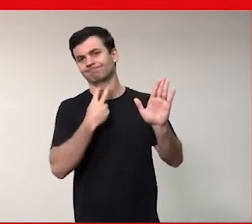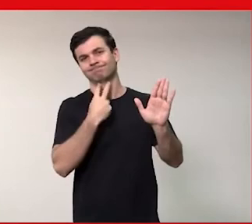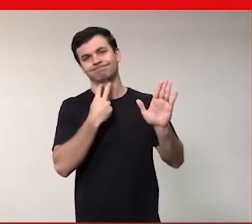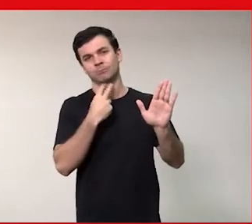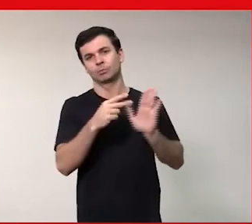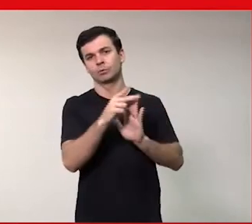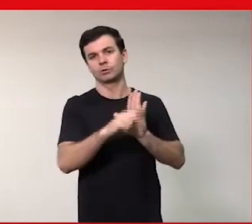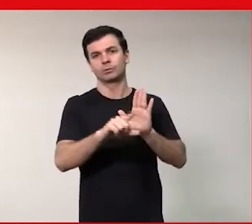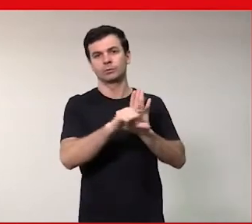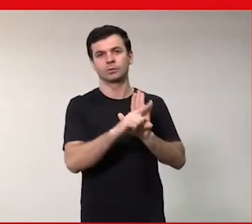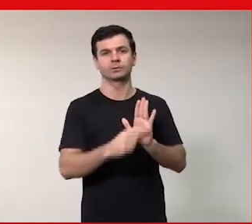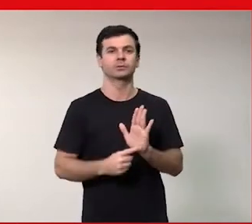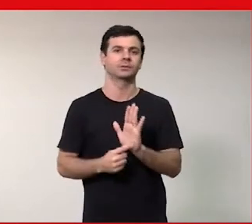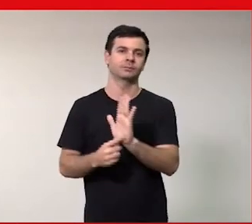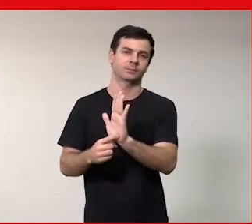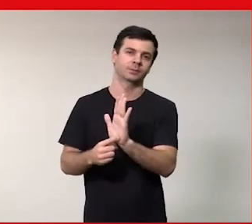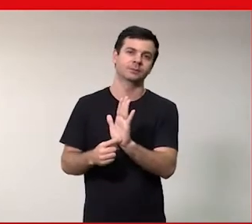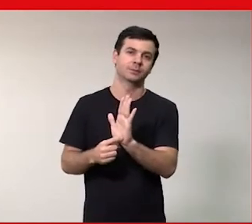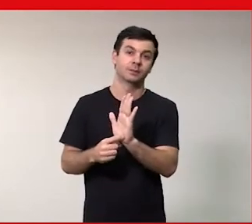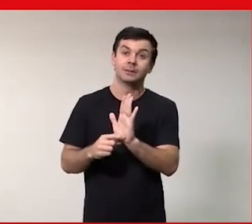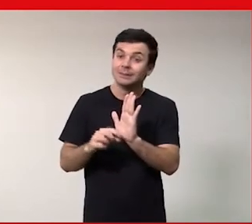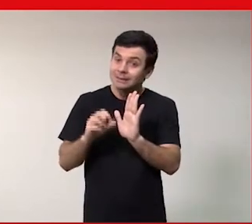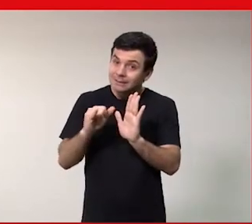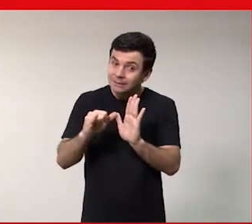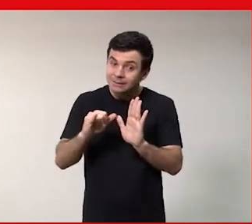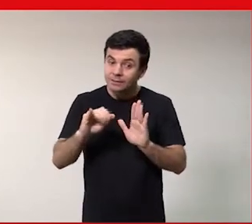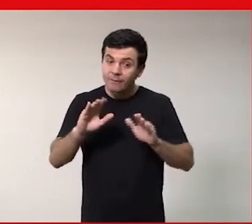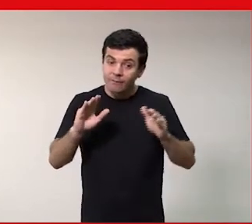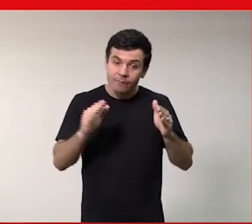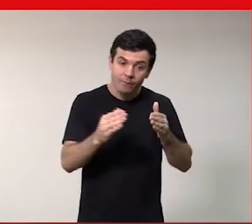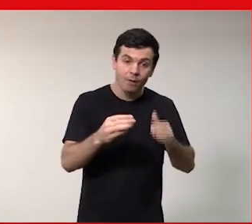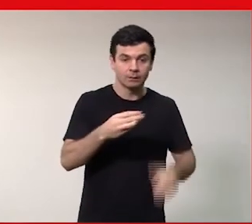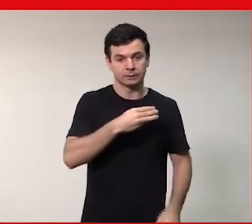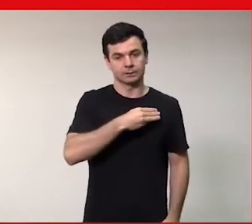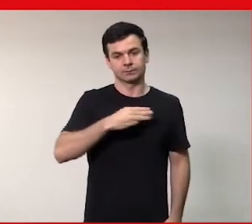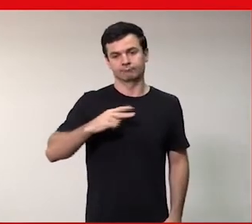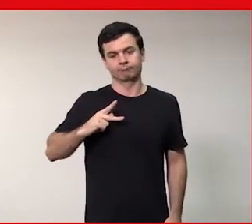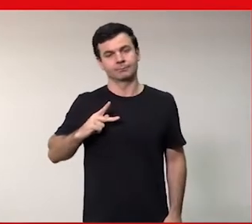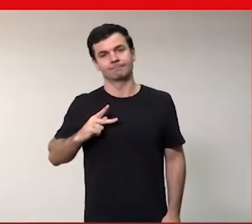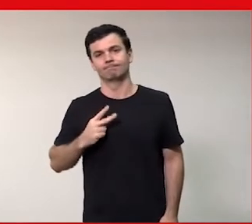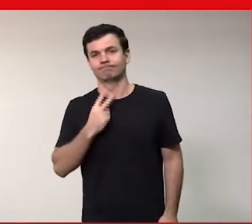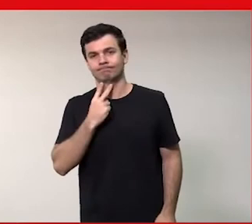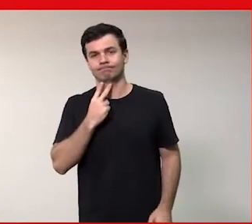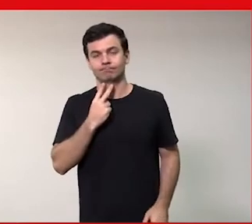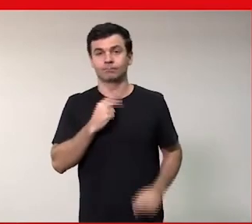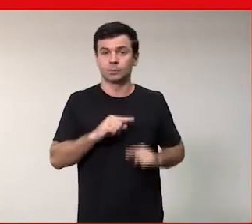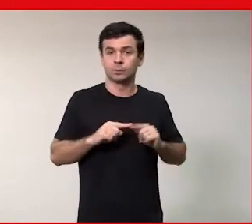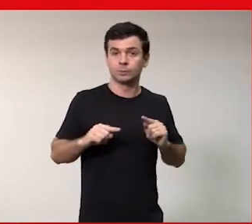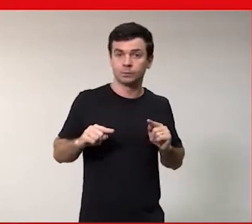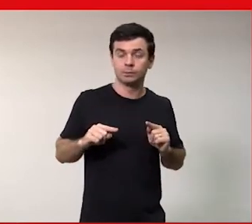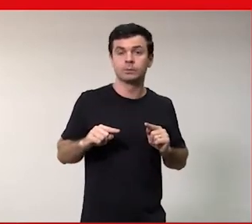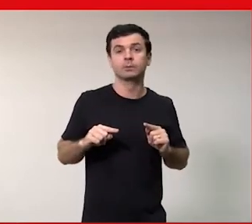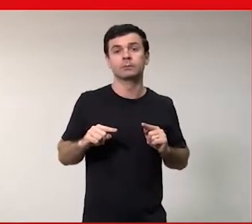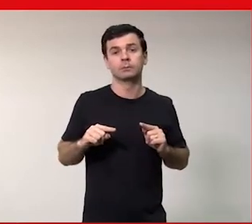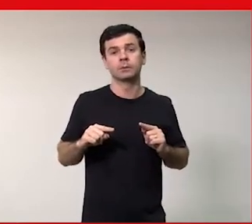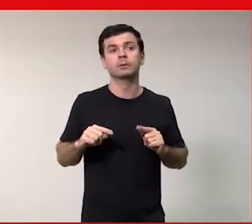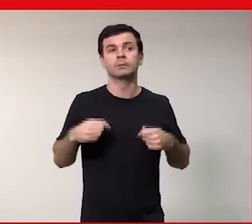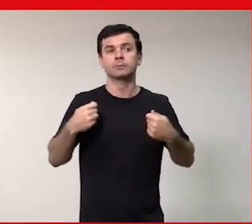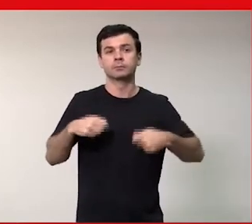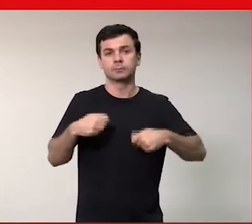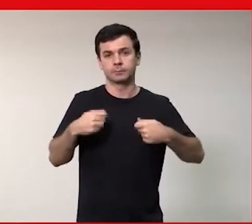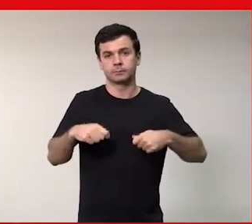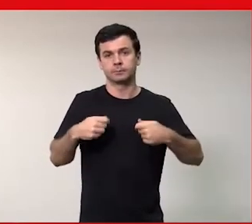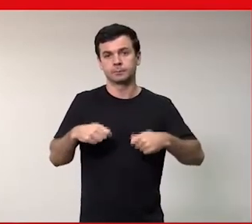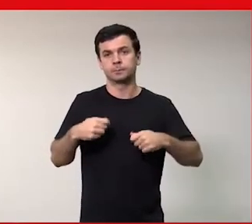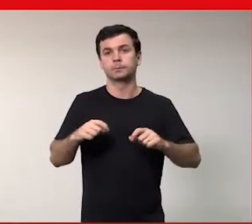desse só se específico a gente enquanto Ministério Público não poderia a gente precisaria se